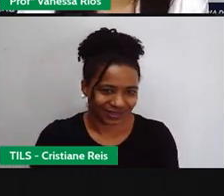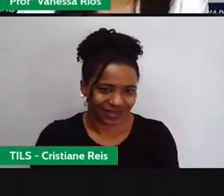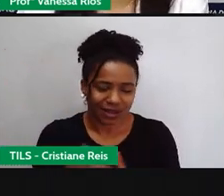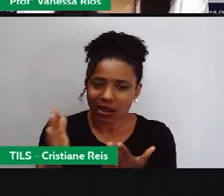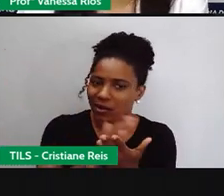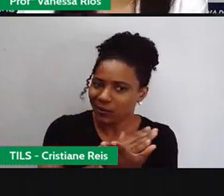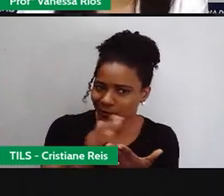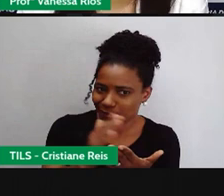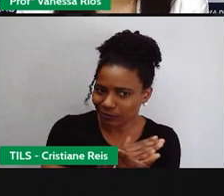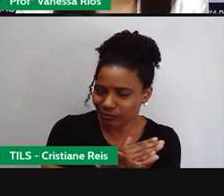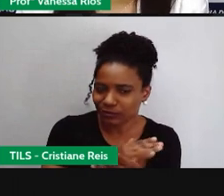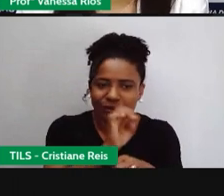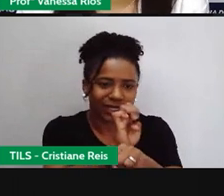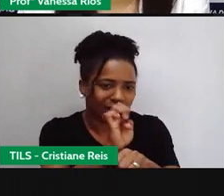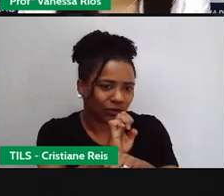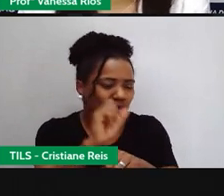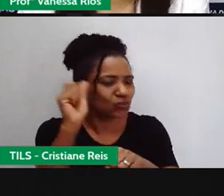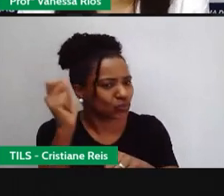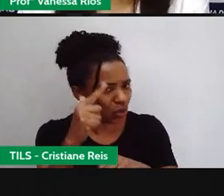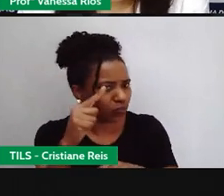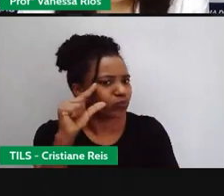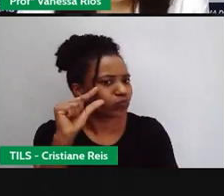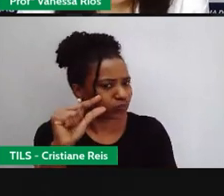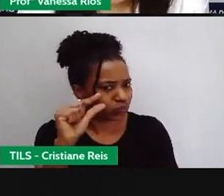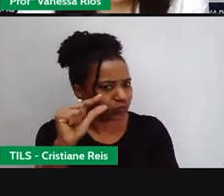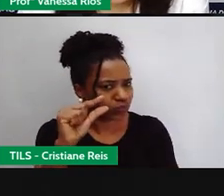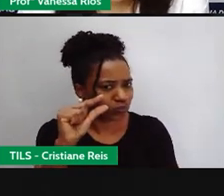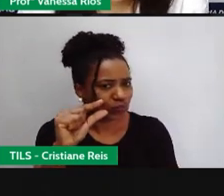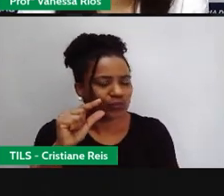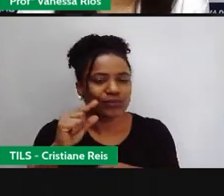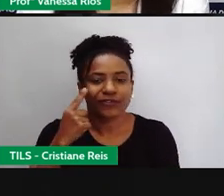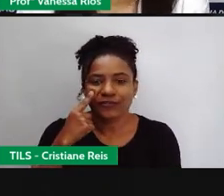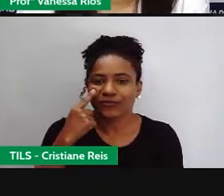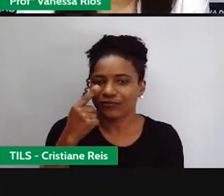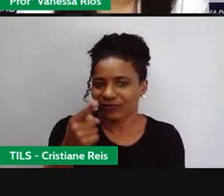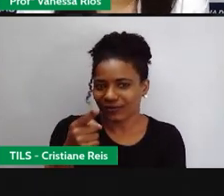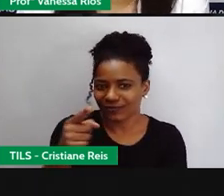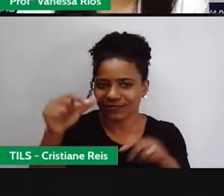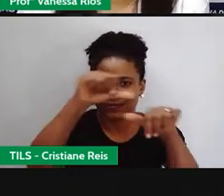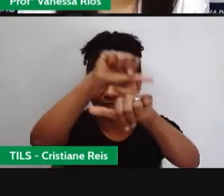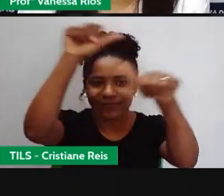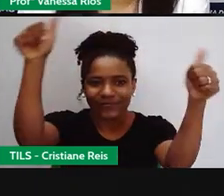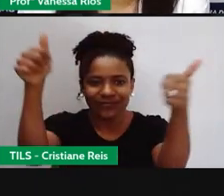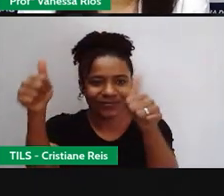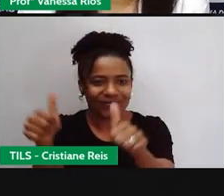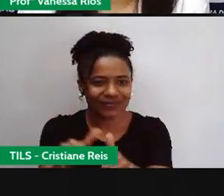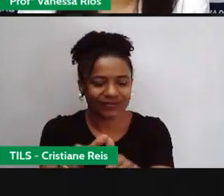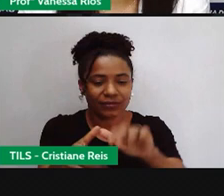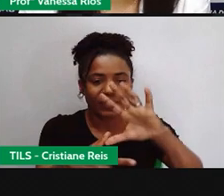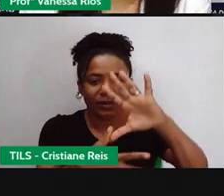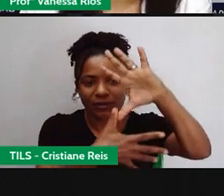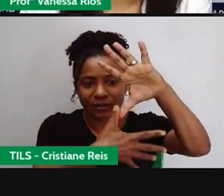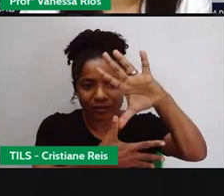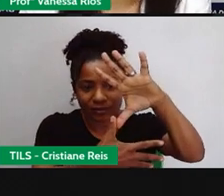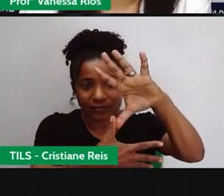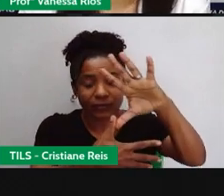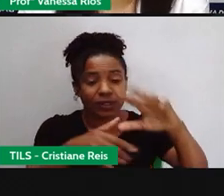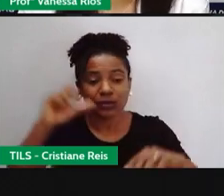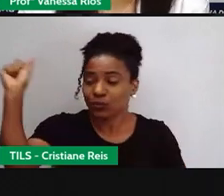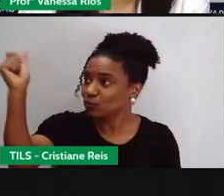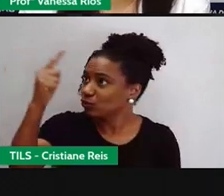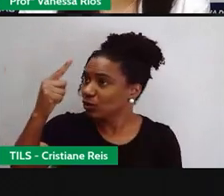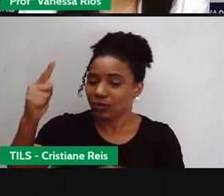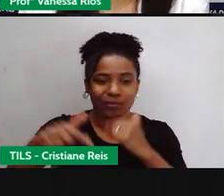menos incidência e a gente pode observar isso nesse mapa mas assim, a produção, a capacidade de